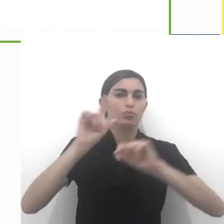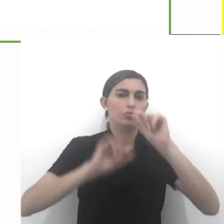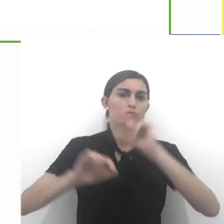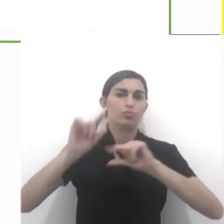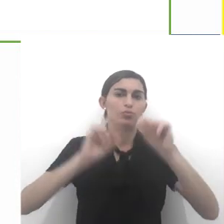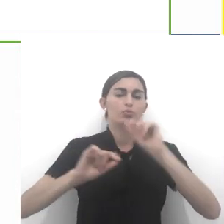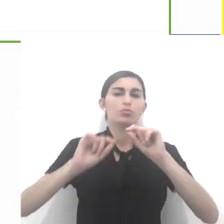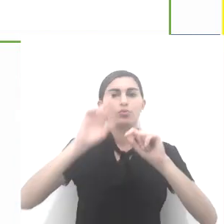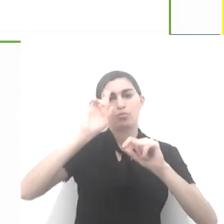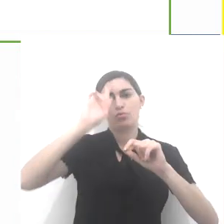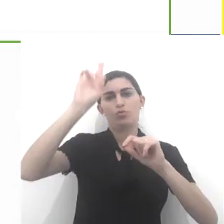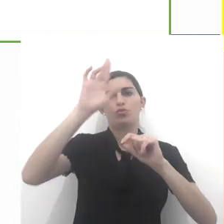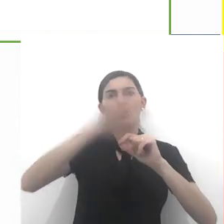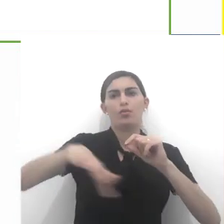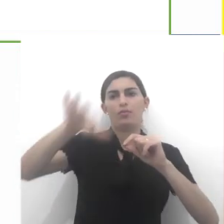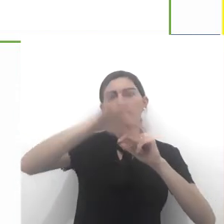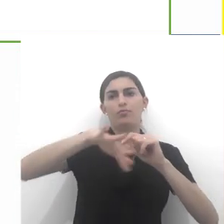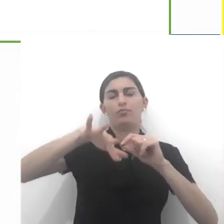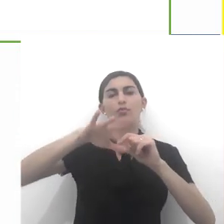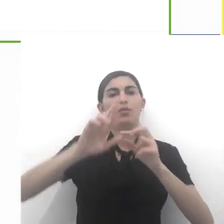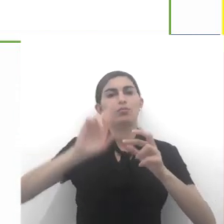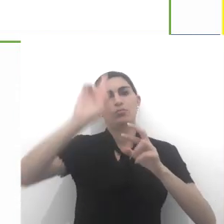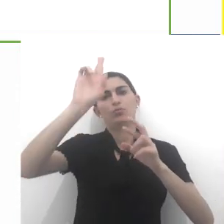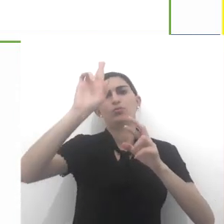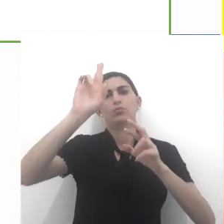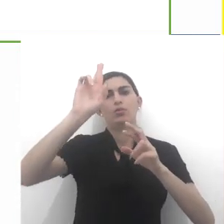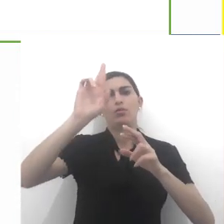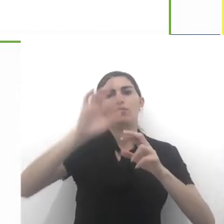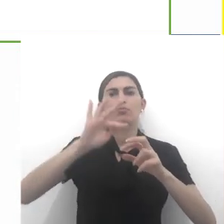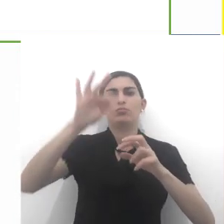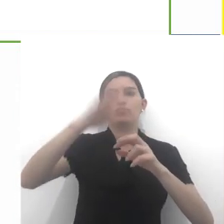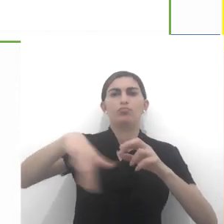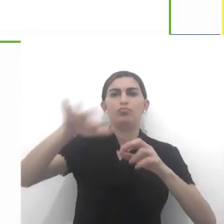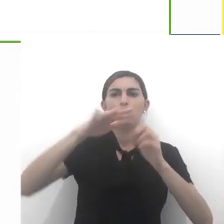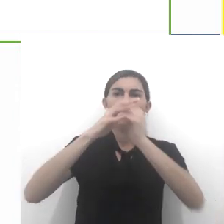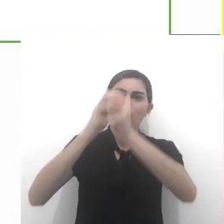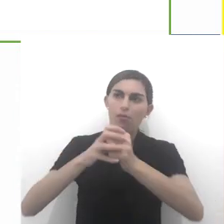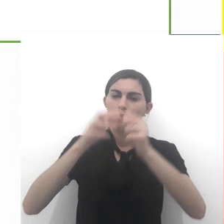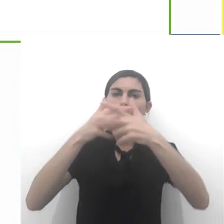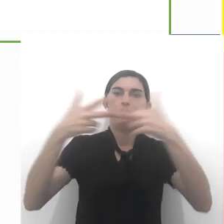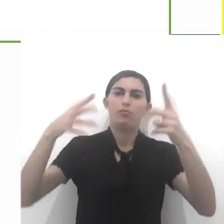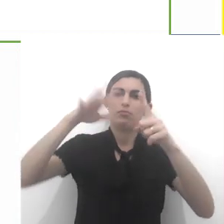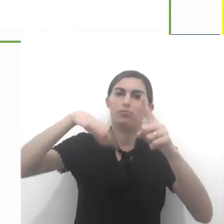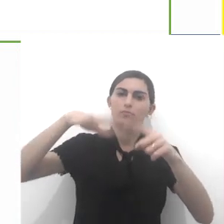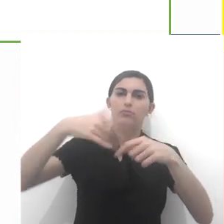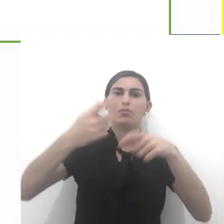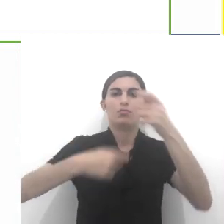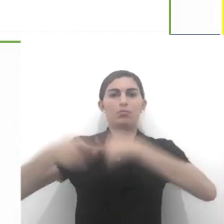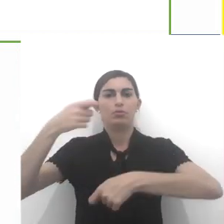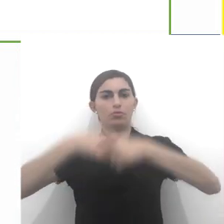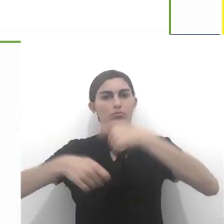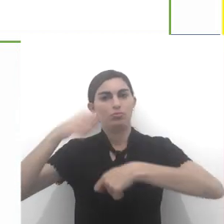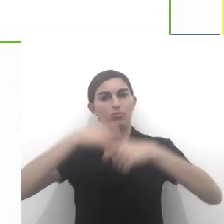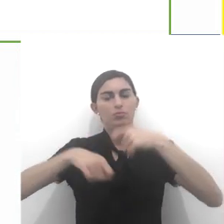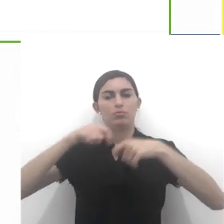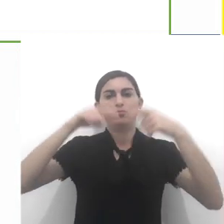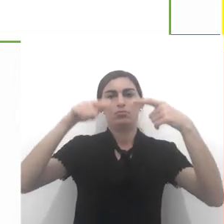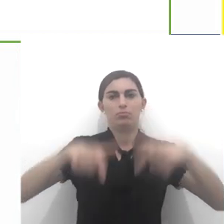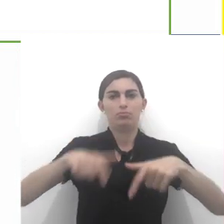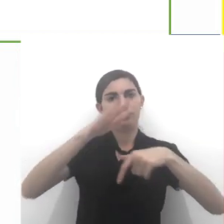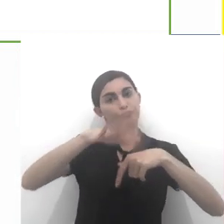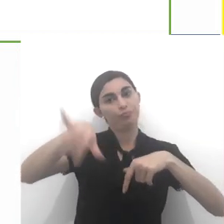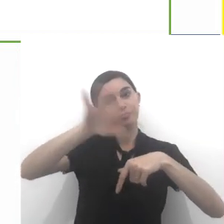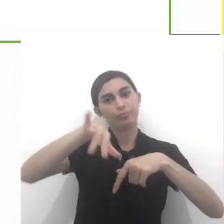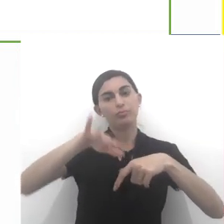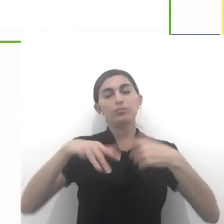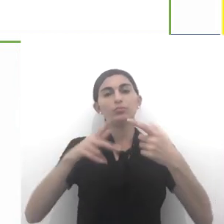de ser chefe do terreiro, o responsável pelo culto religioso, pela administração do culto e pelo